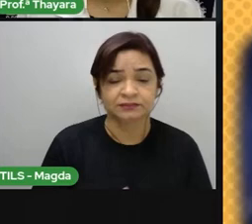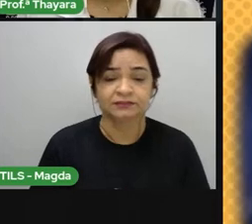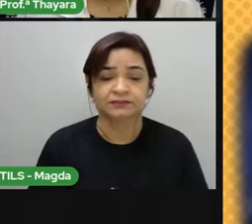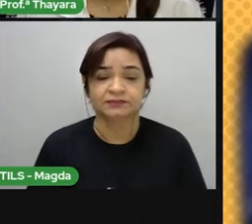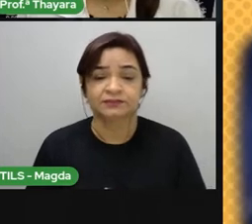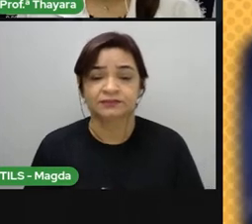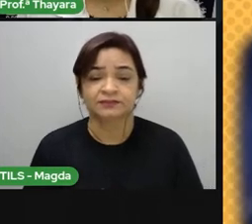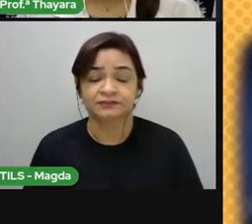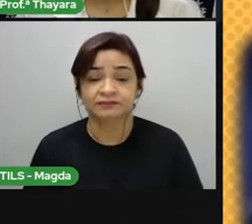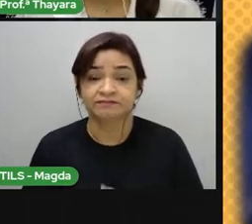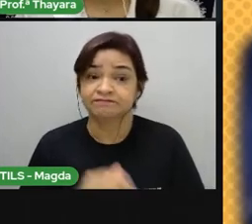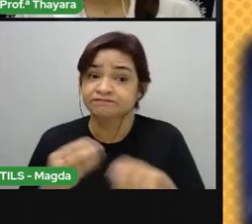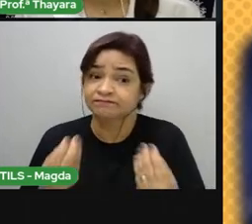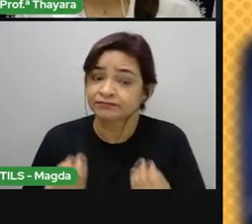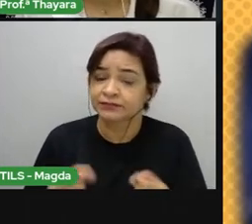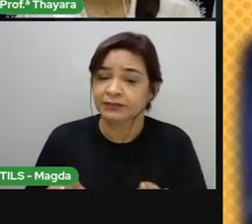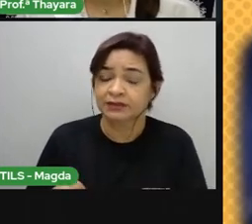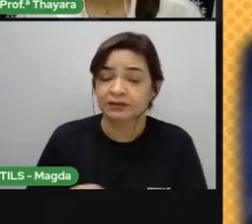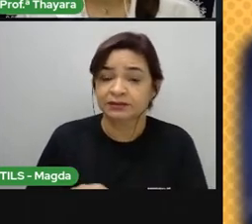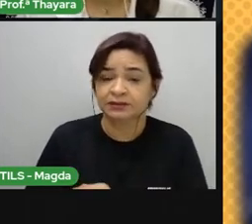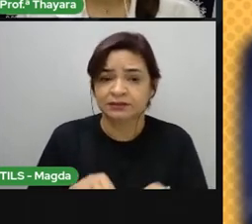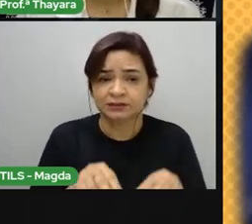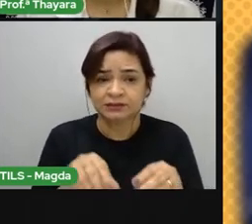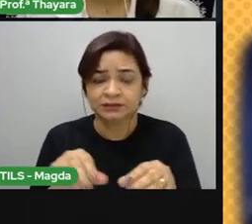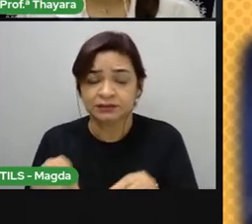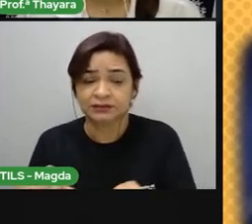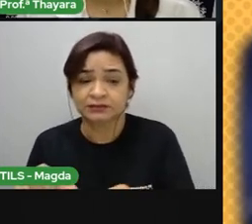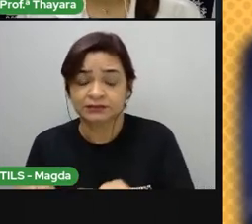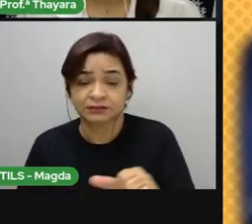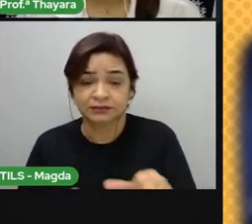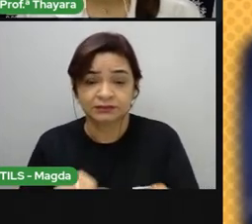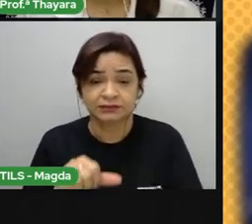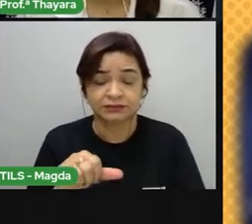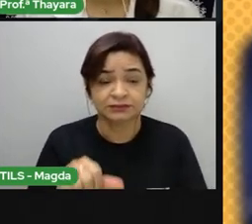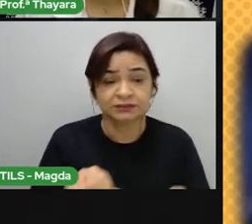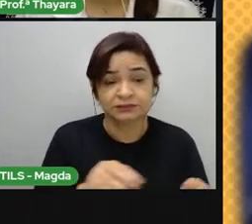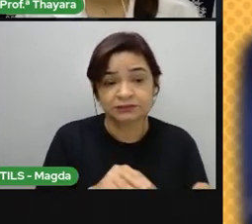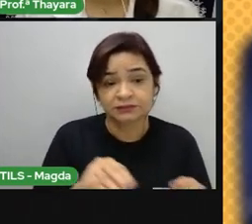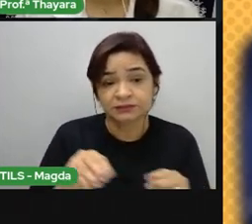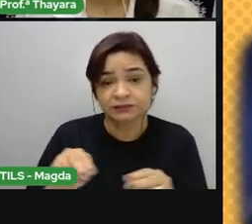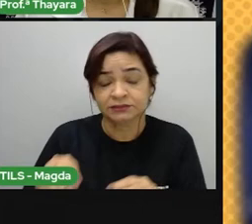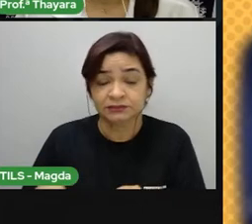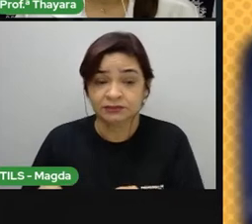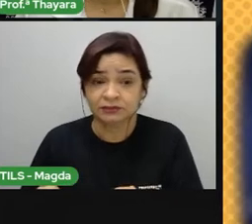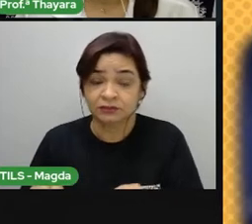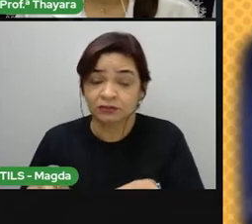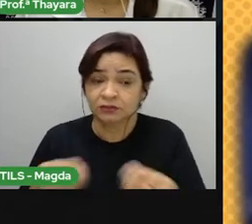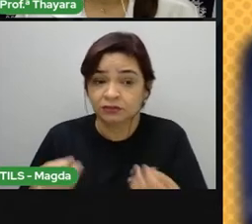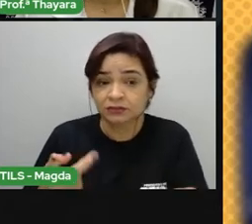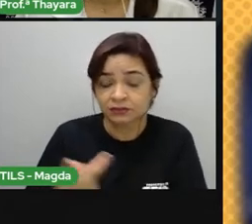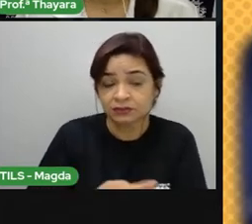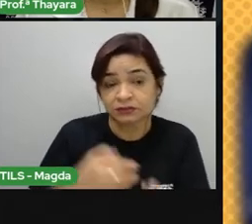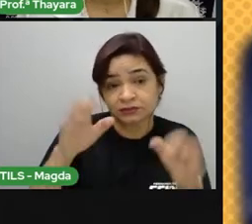Ou mesmo que restos orgânicos sejam transportados de fora para dentro durante chuvas fortes.